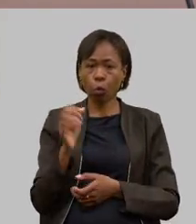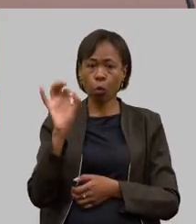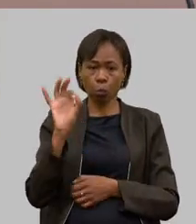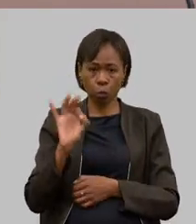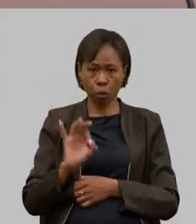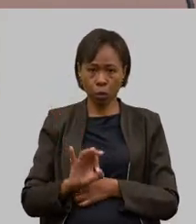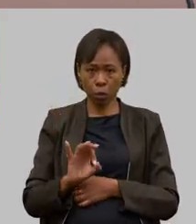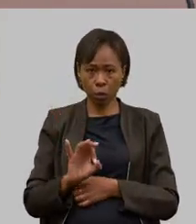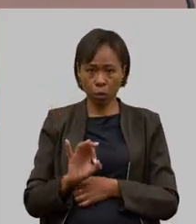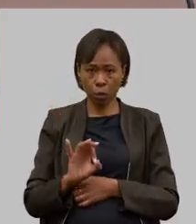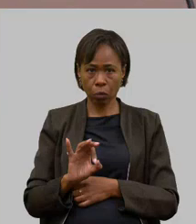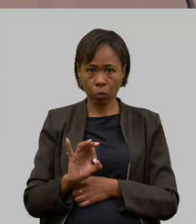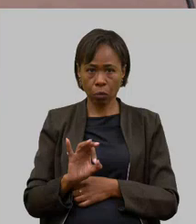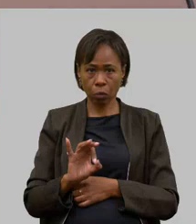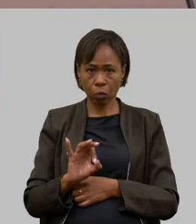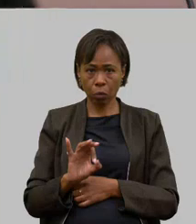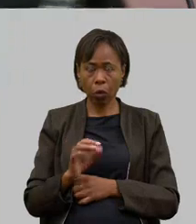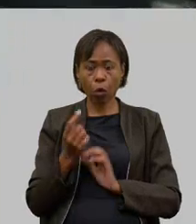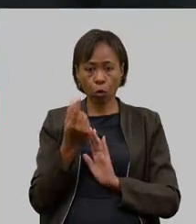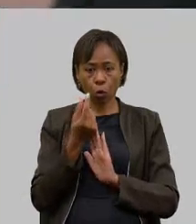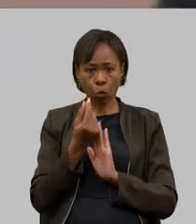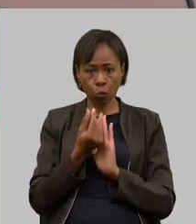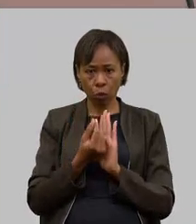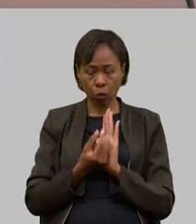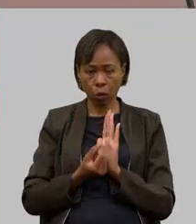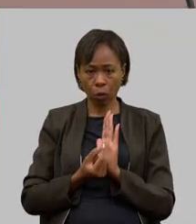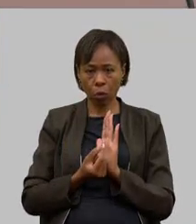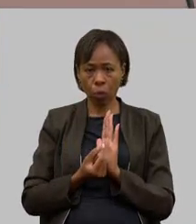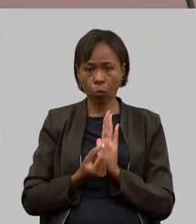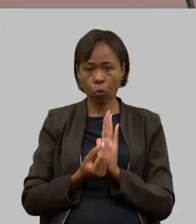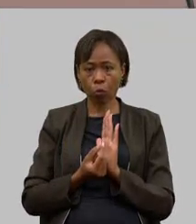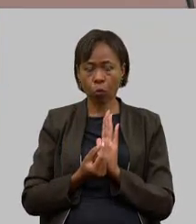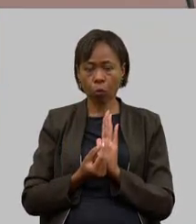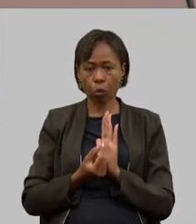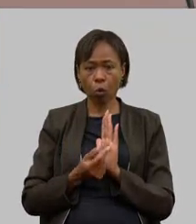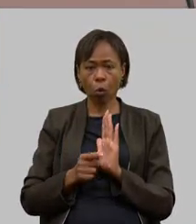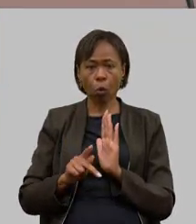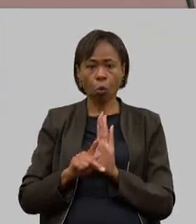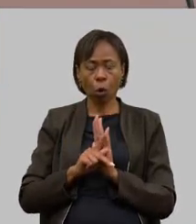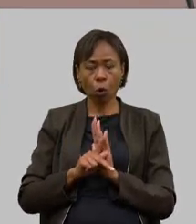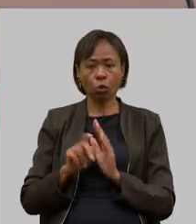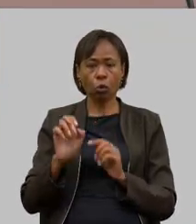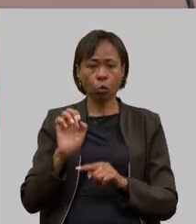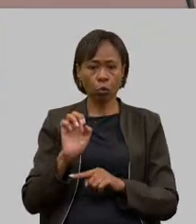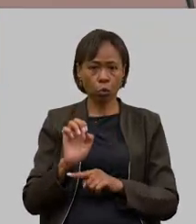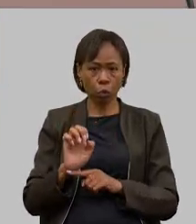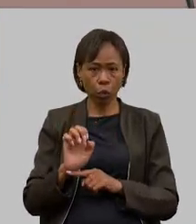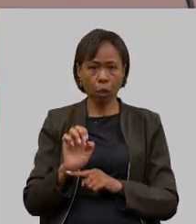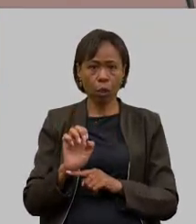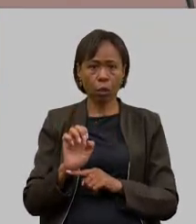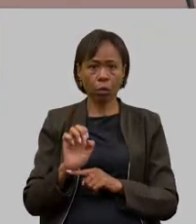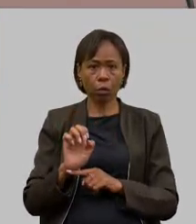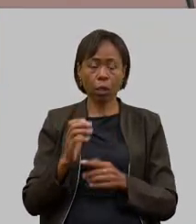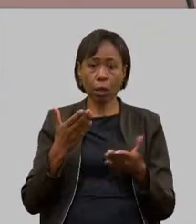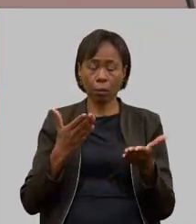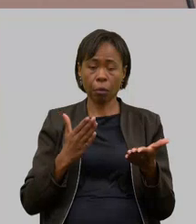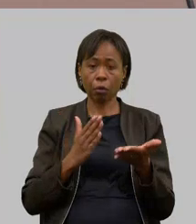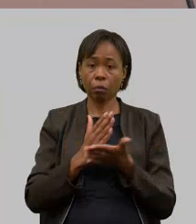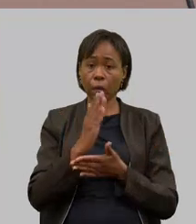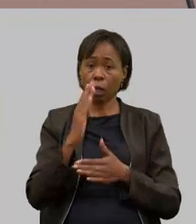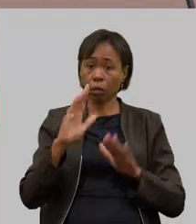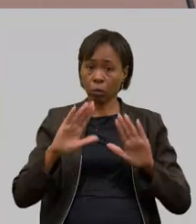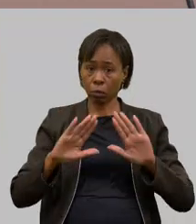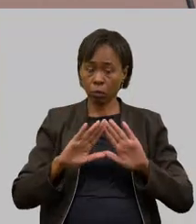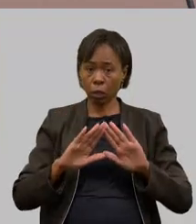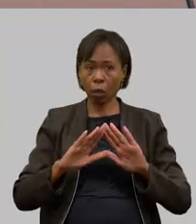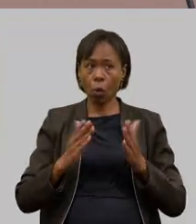do recurso nosso do Estado do próprio orçamento aprovado aqui nessa casa hoje está